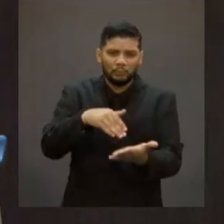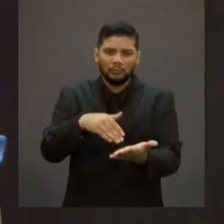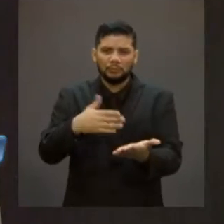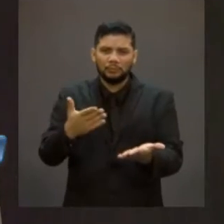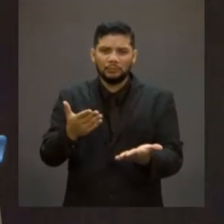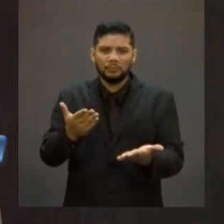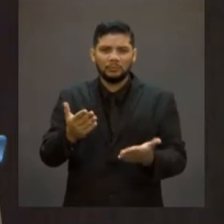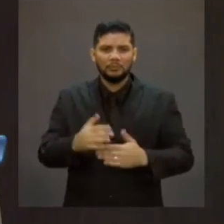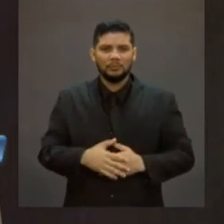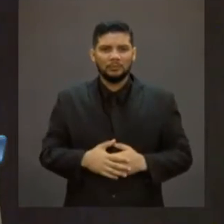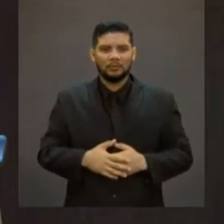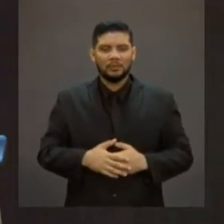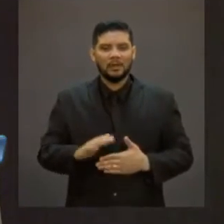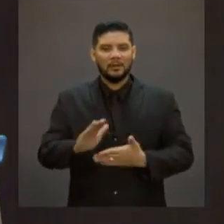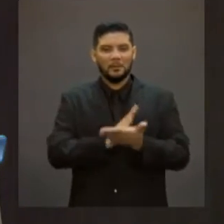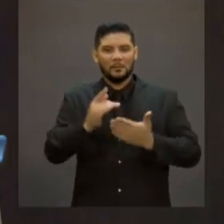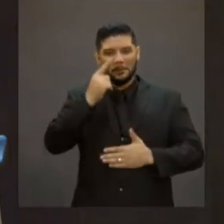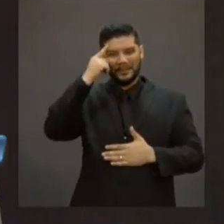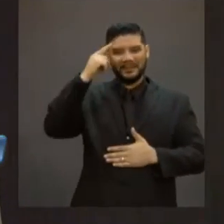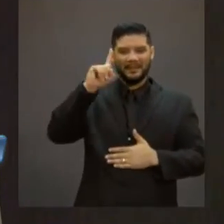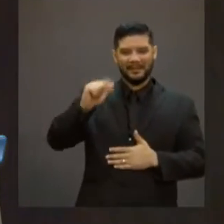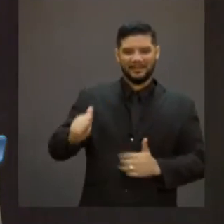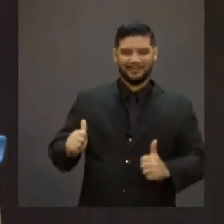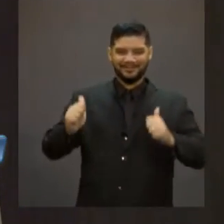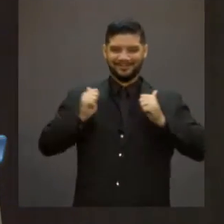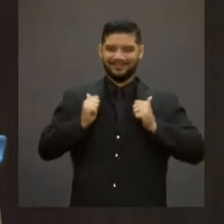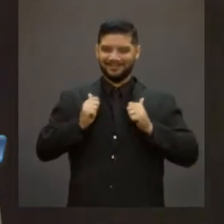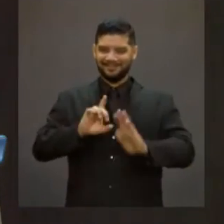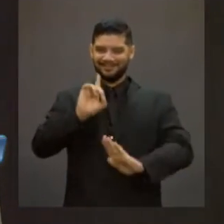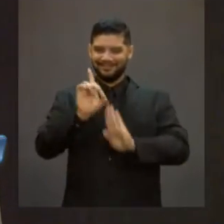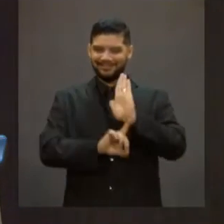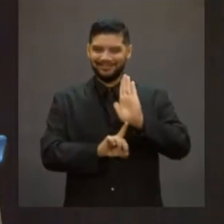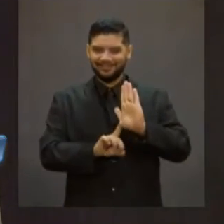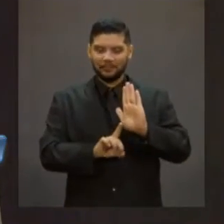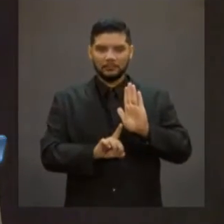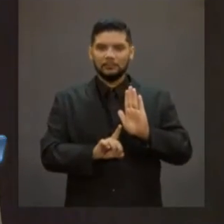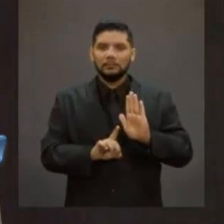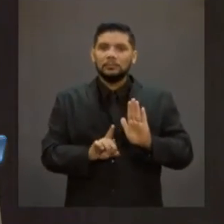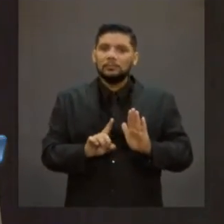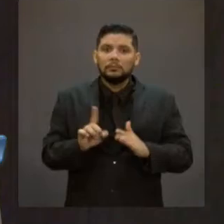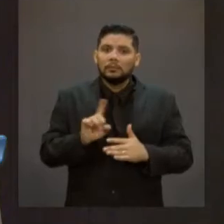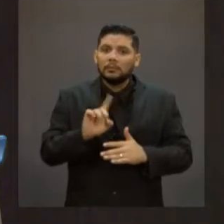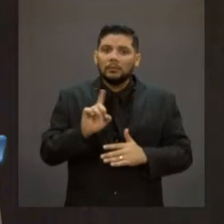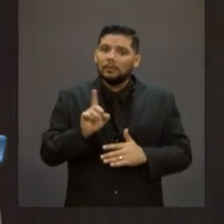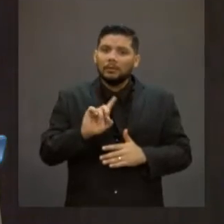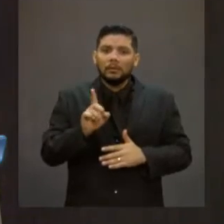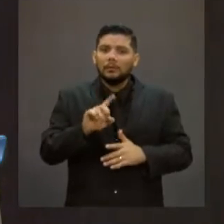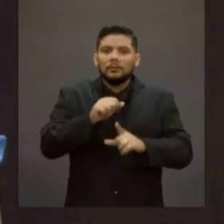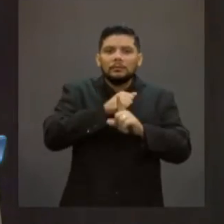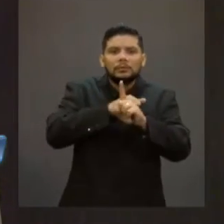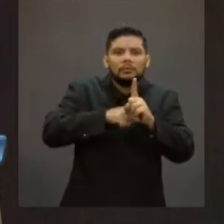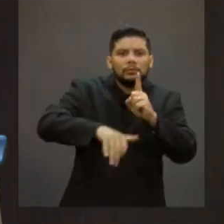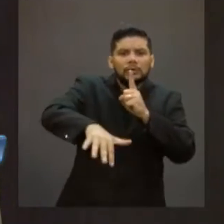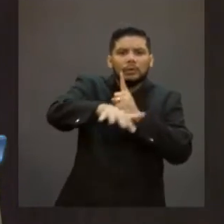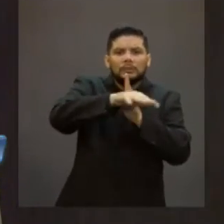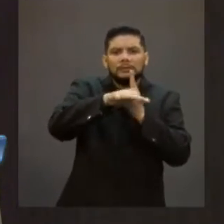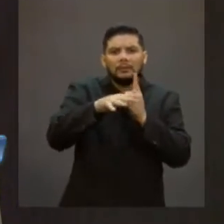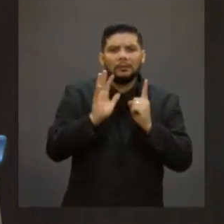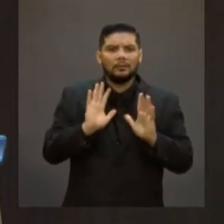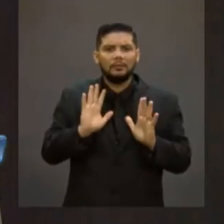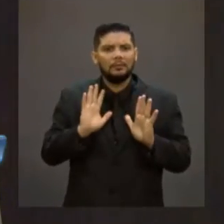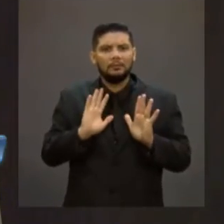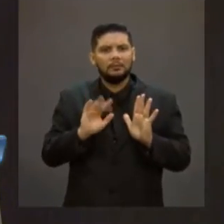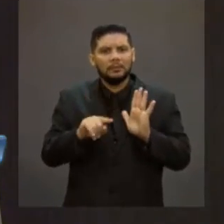pessoas confundirem que ele seria um direito previdenciário, ele é um direito sócio-assistencial. Ele não depende de contrapartida contributiva.